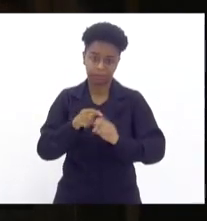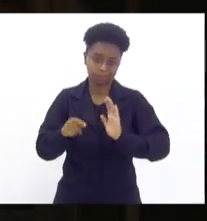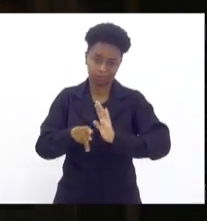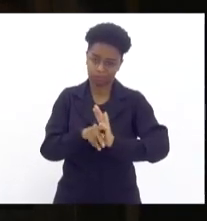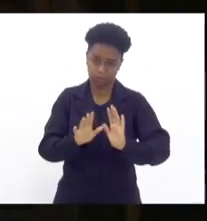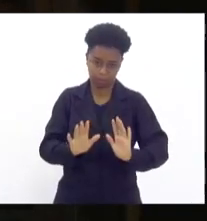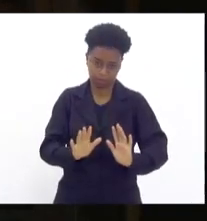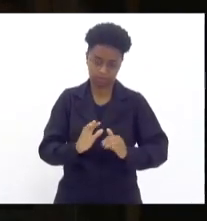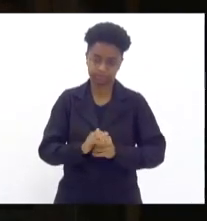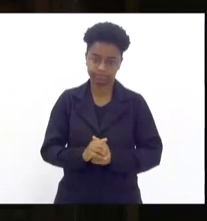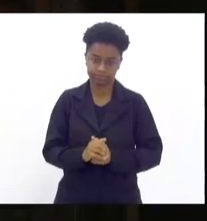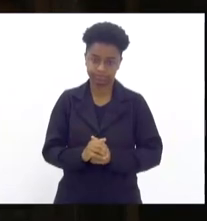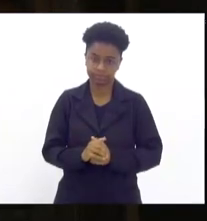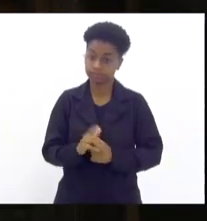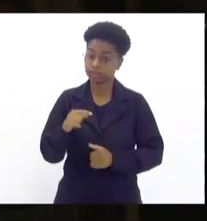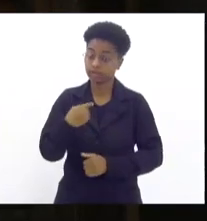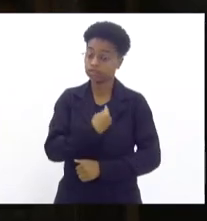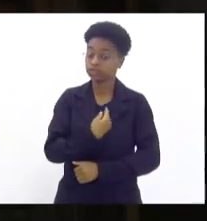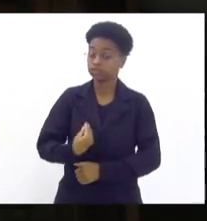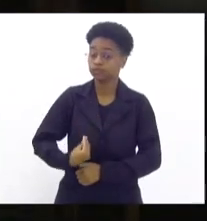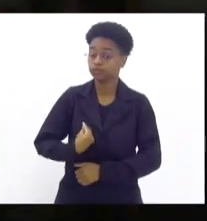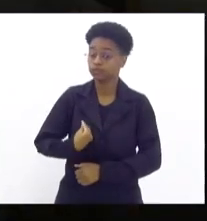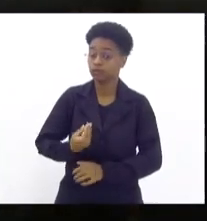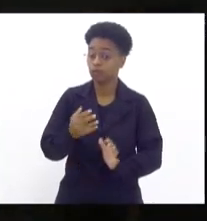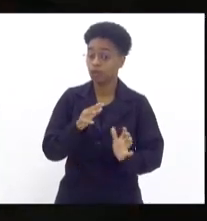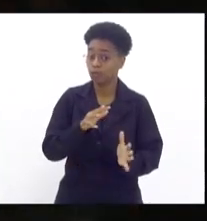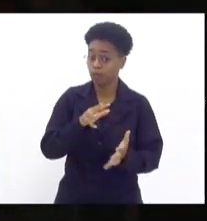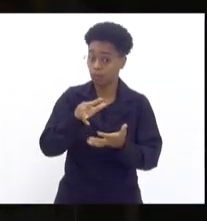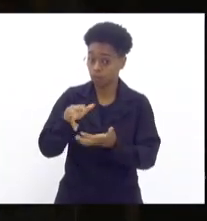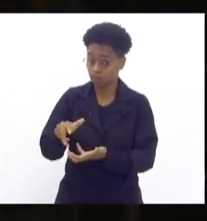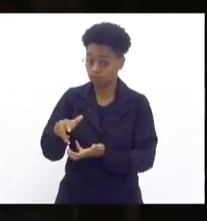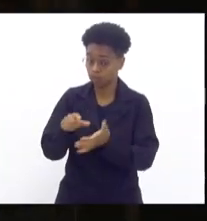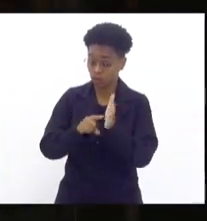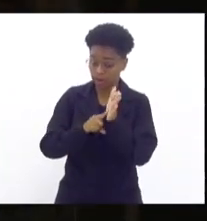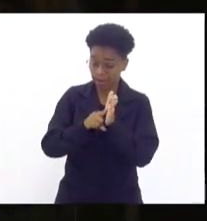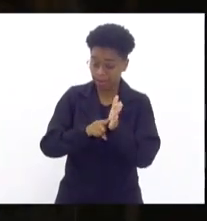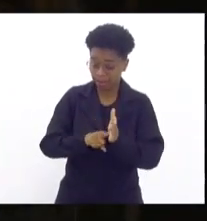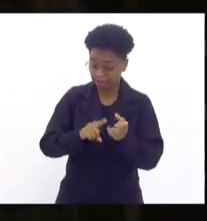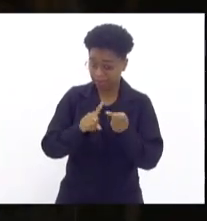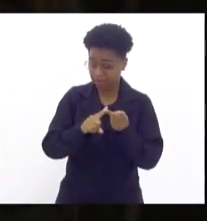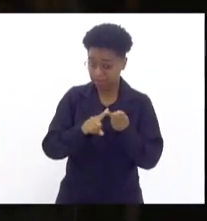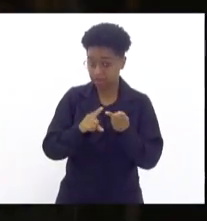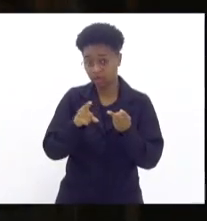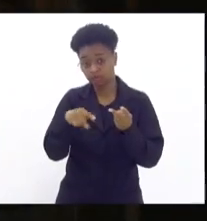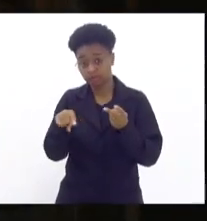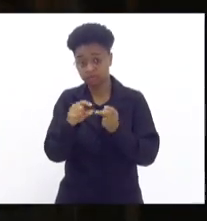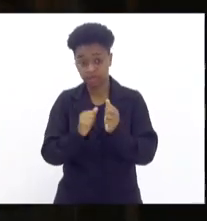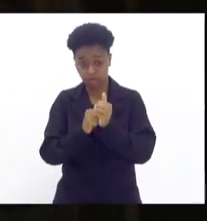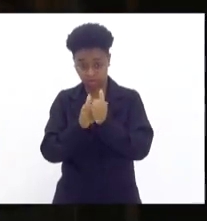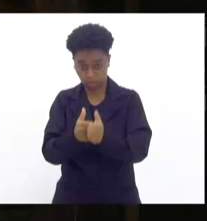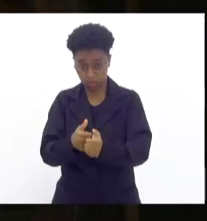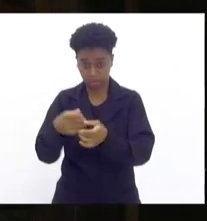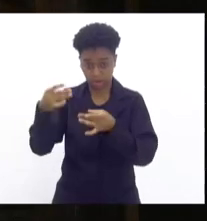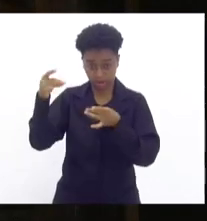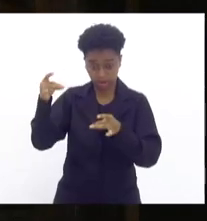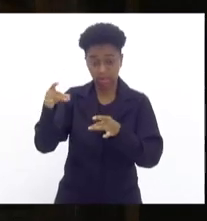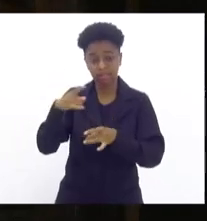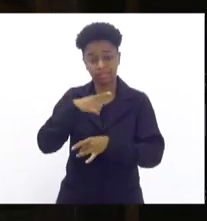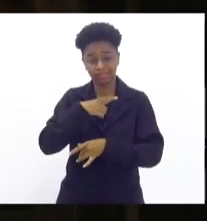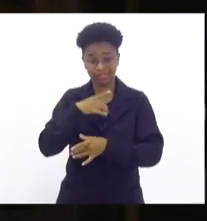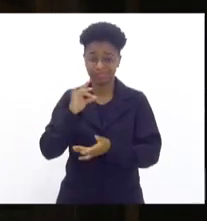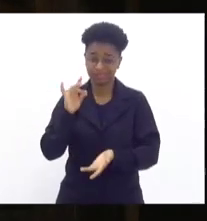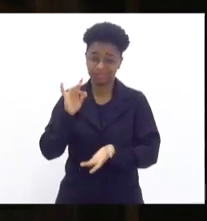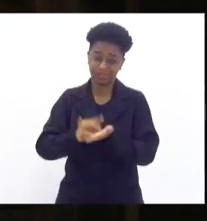e nós vivemos um mundo em que as investigações para quem está acompanhando a jurisprudência estão passando por uma